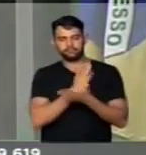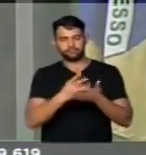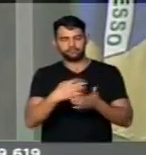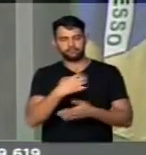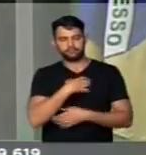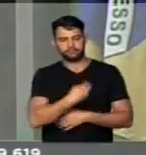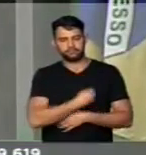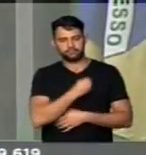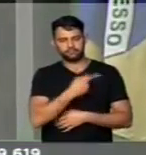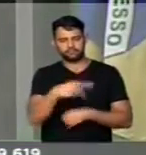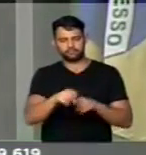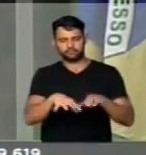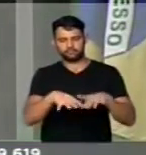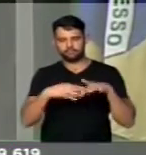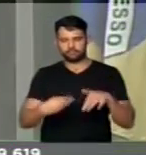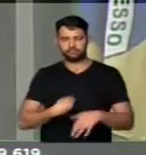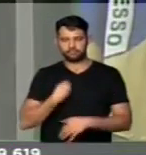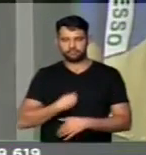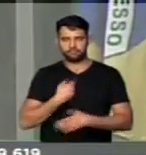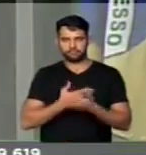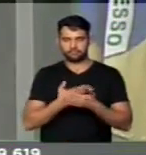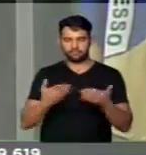parte desse plenário, obviamente,